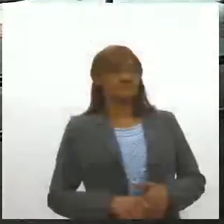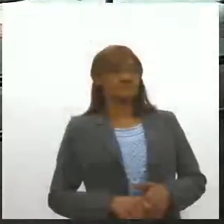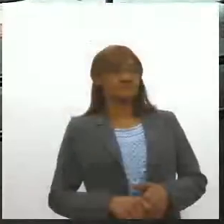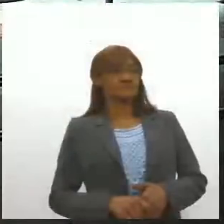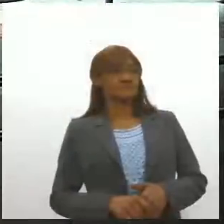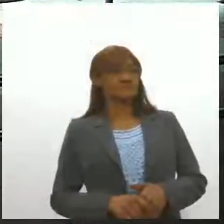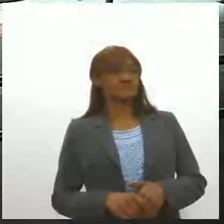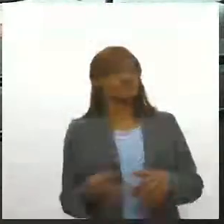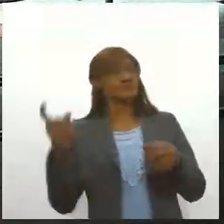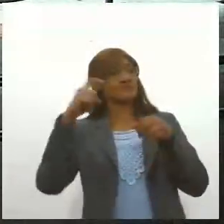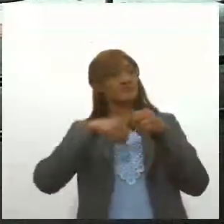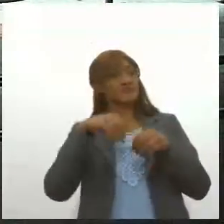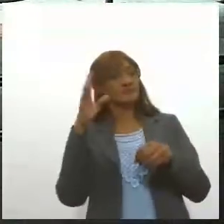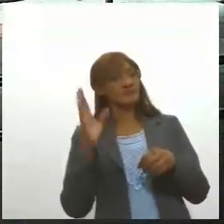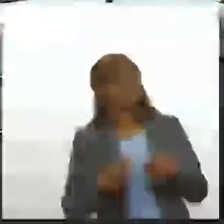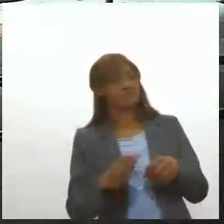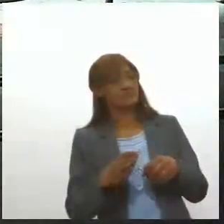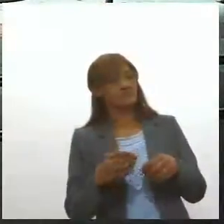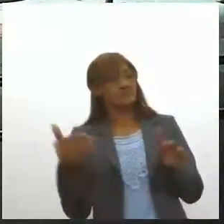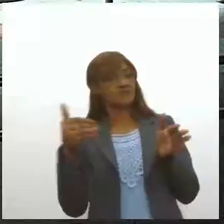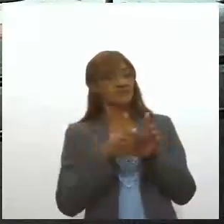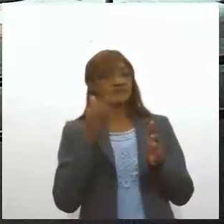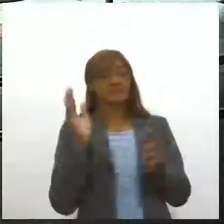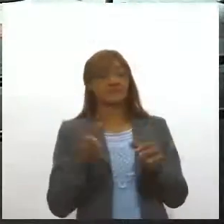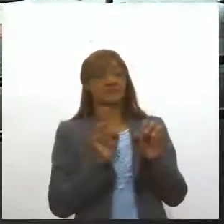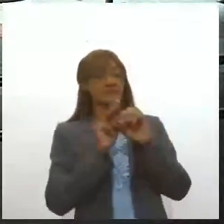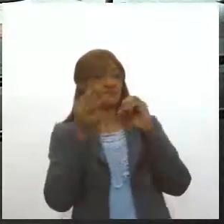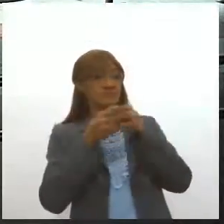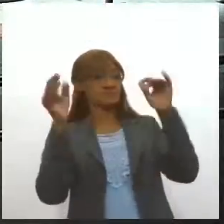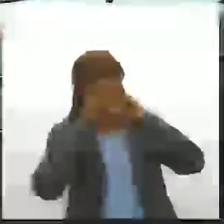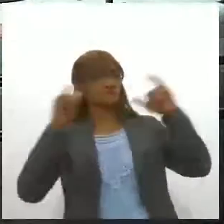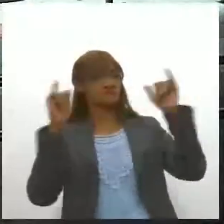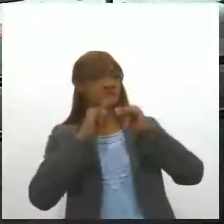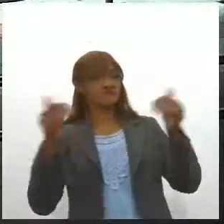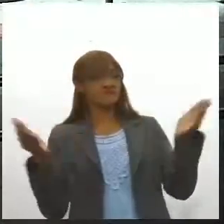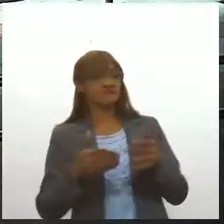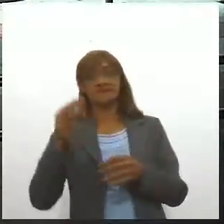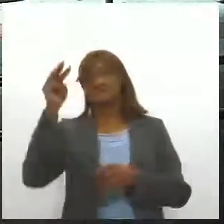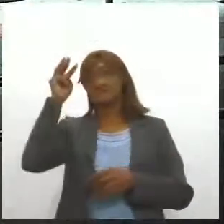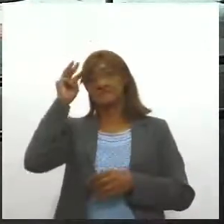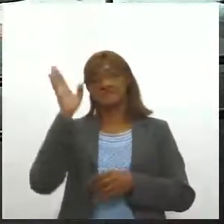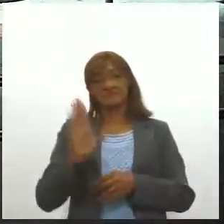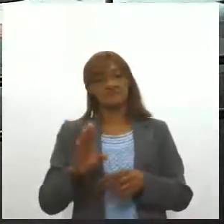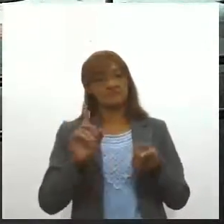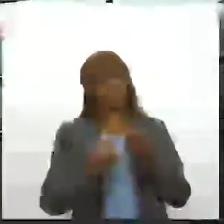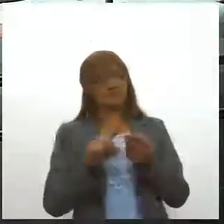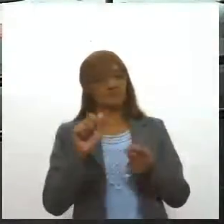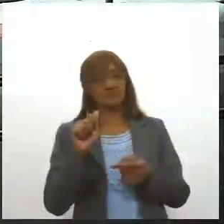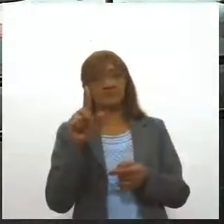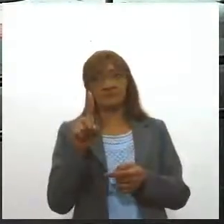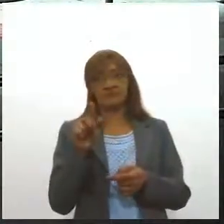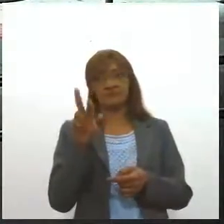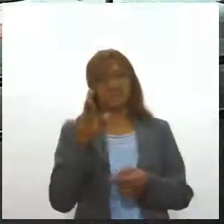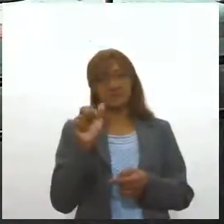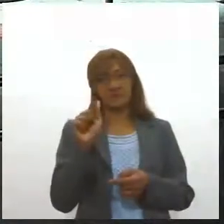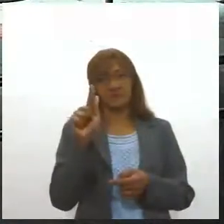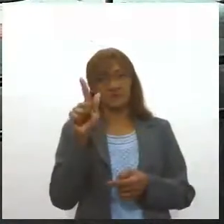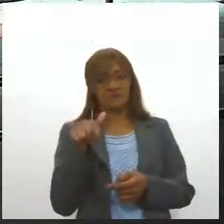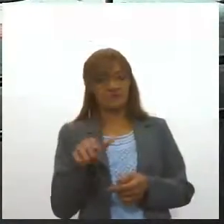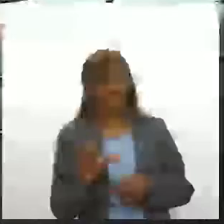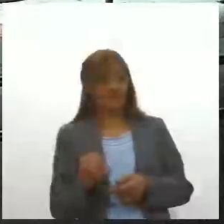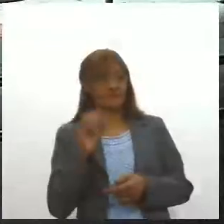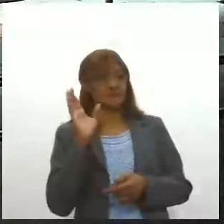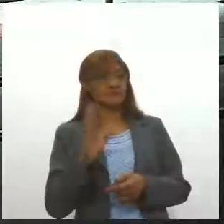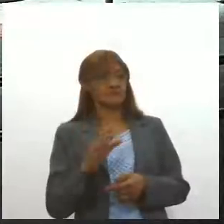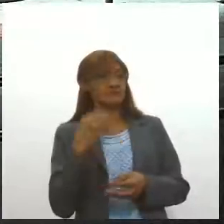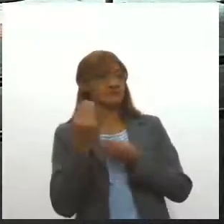Estamos de volta agora com o último bloco do Alese Notícia desta terça-feira. O Alendagro acelera o processo de regularização da produção